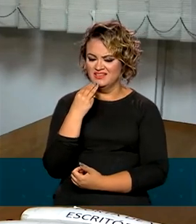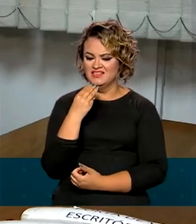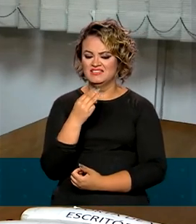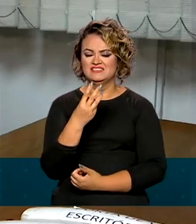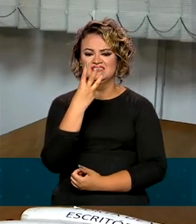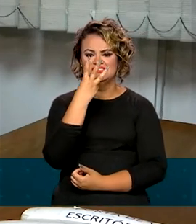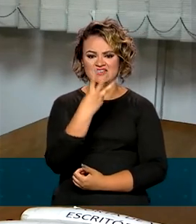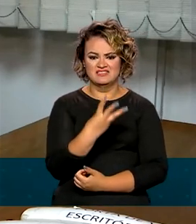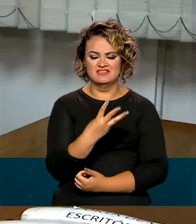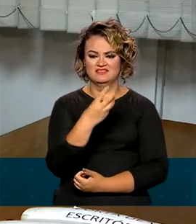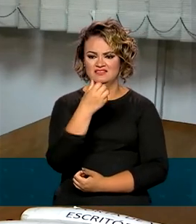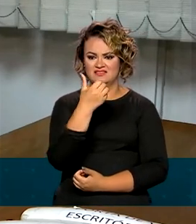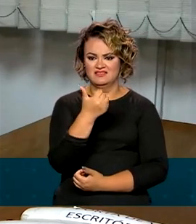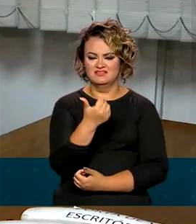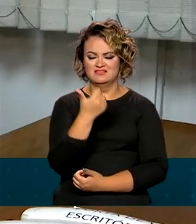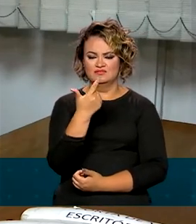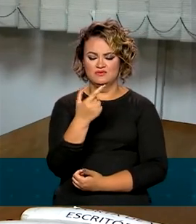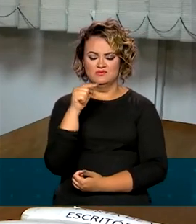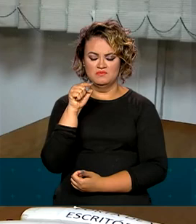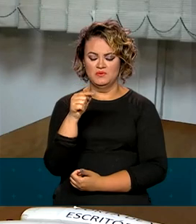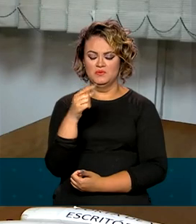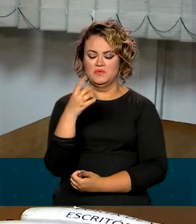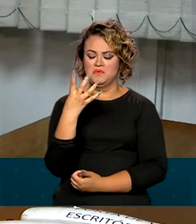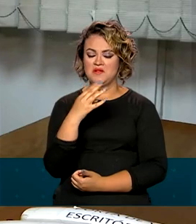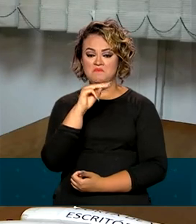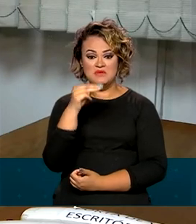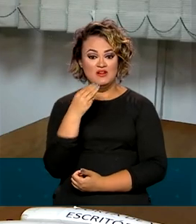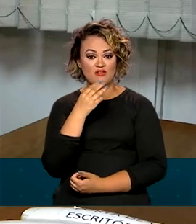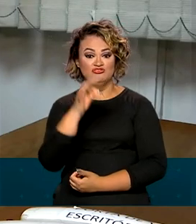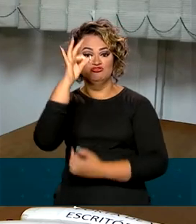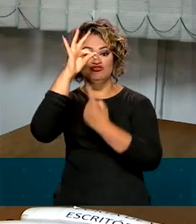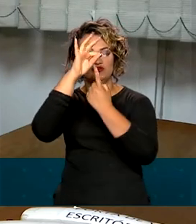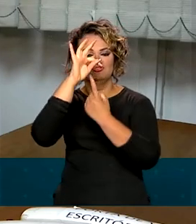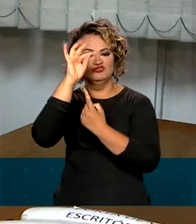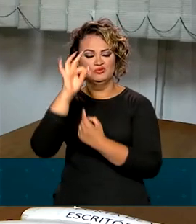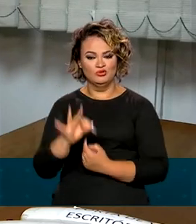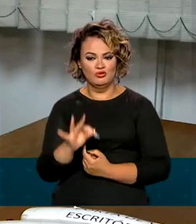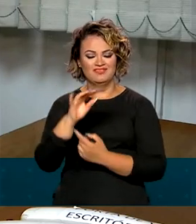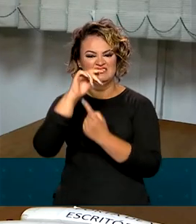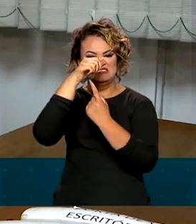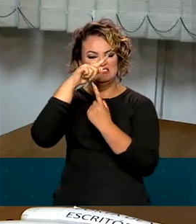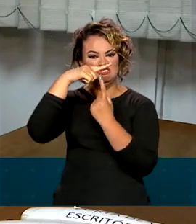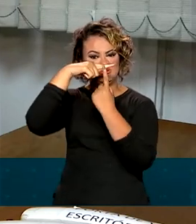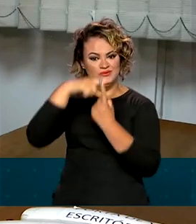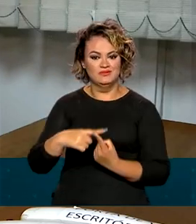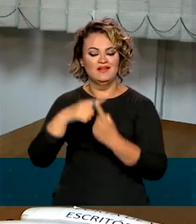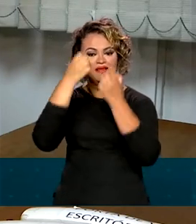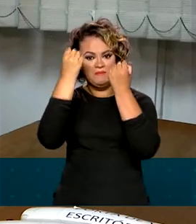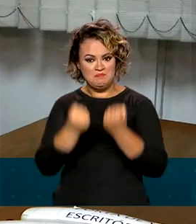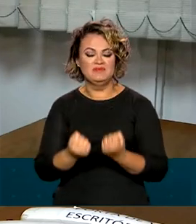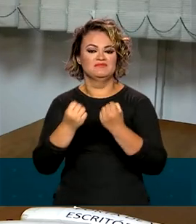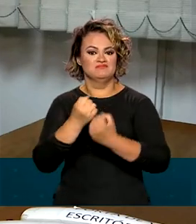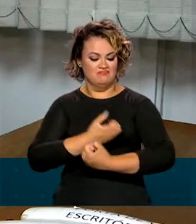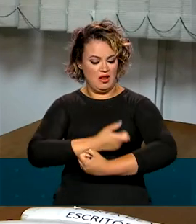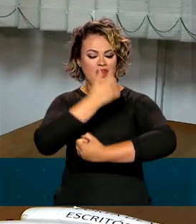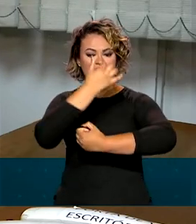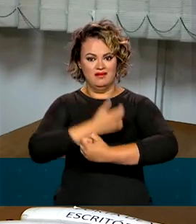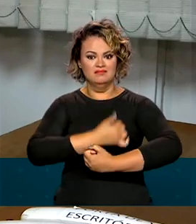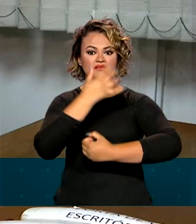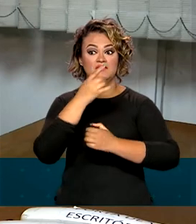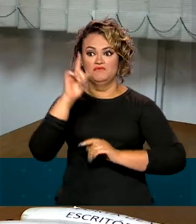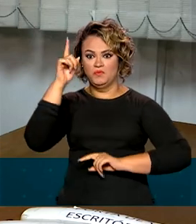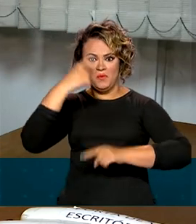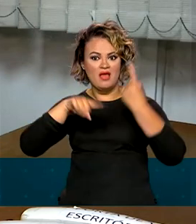312,4 milhões de toneladas, superando a nossa estimativa que nós